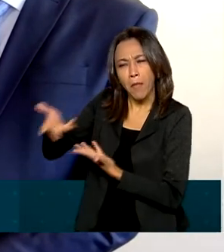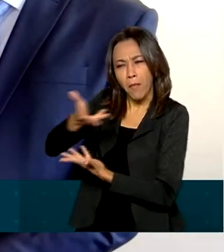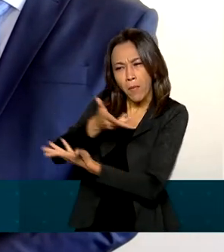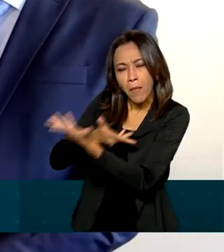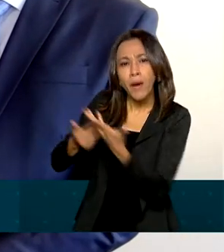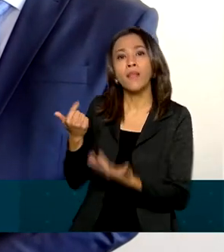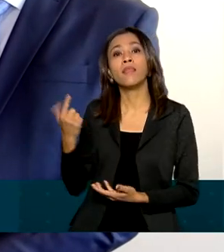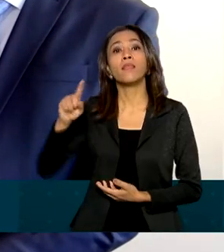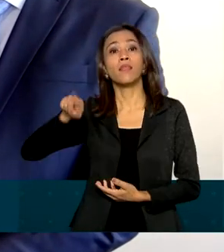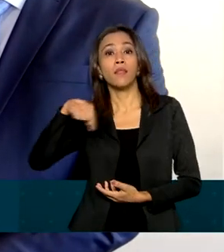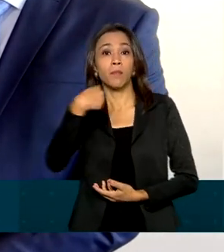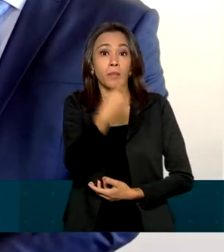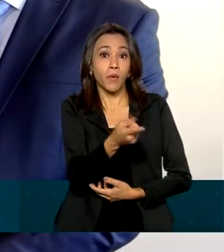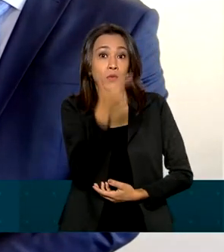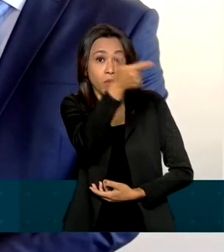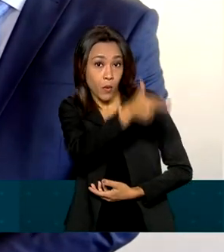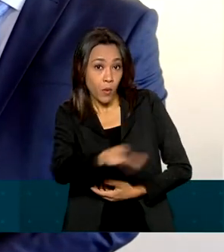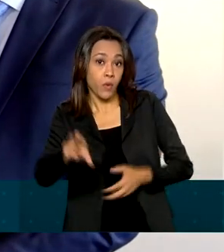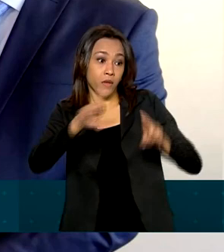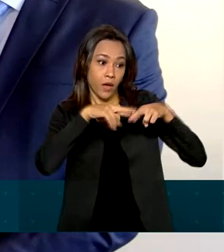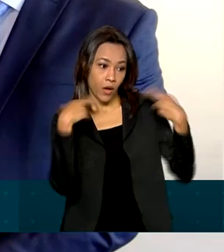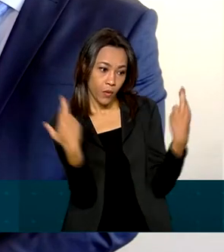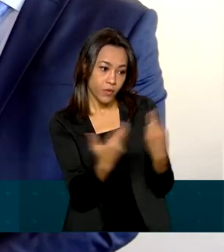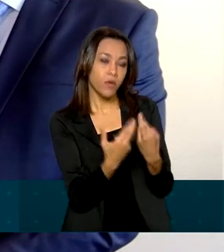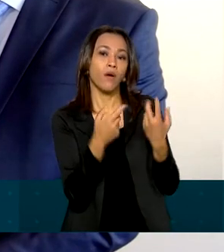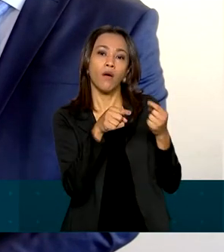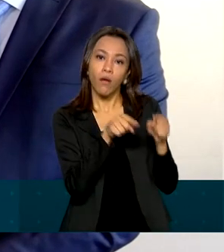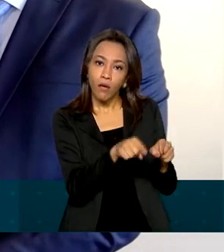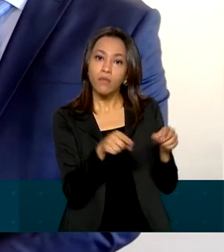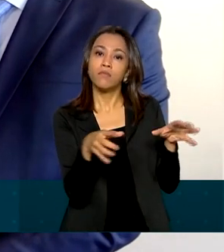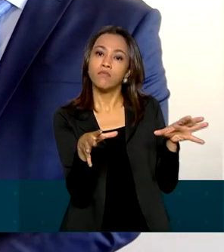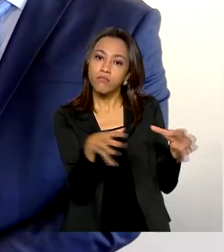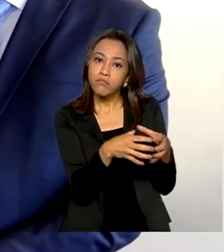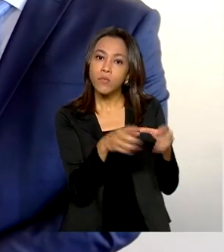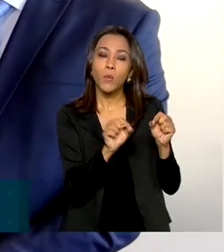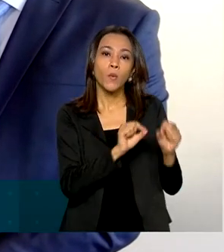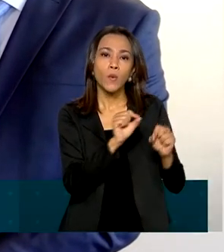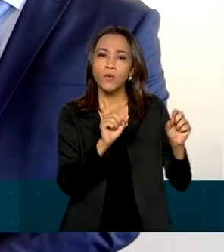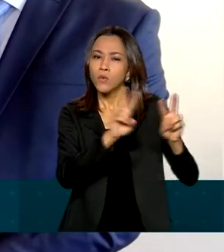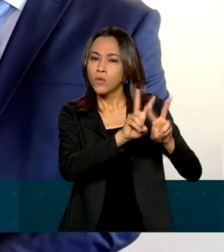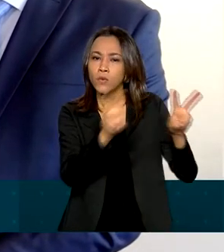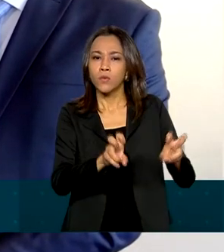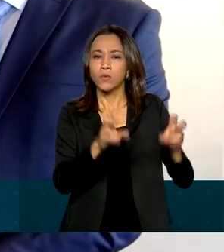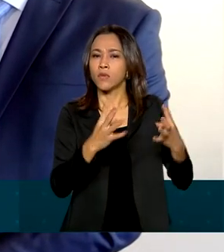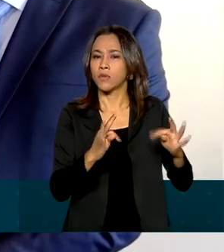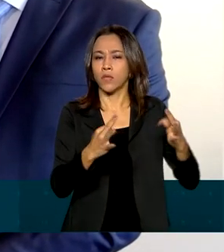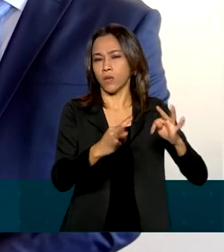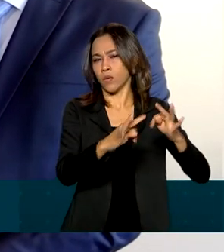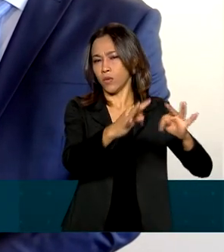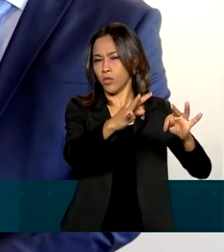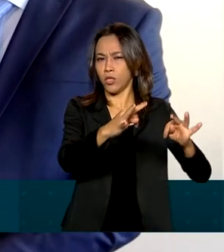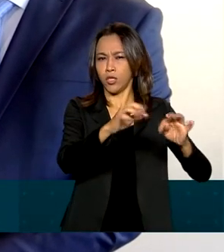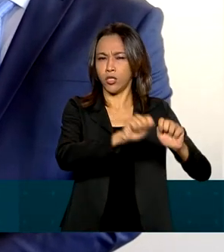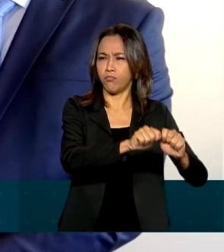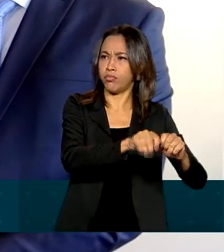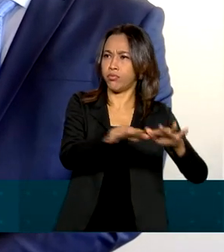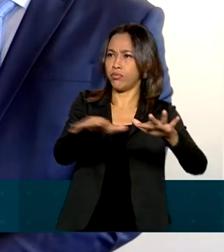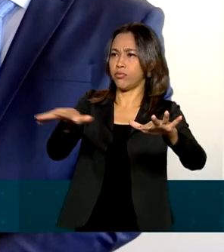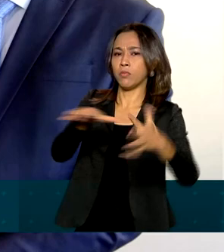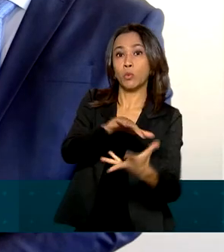boa reunião com a Qualcomm também, que tem um market sharing componentes de tecnologia para quase o mundo inteiro.